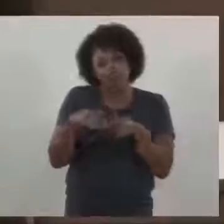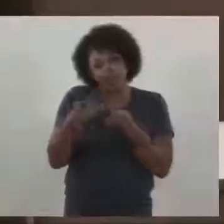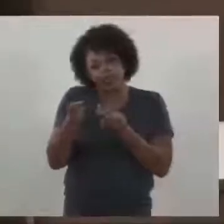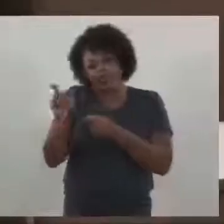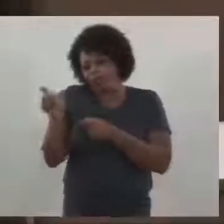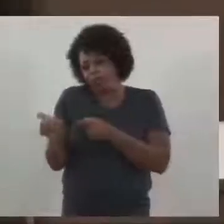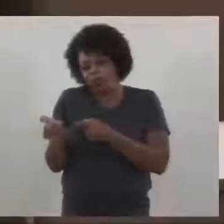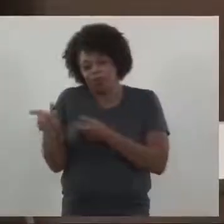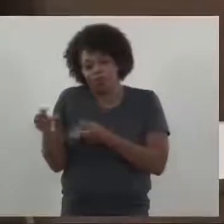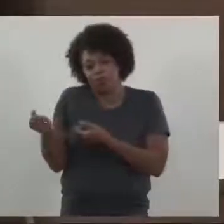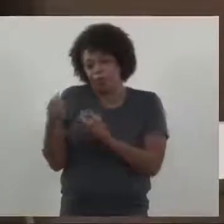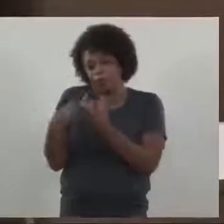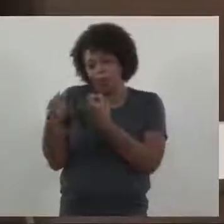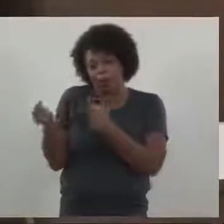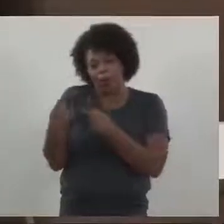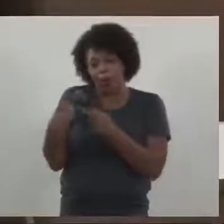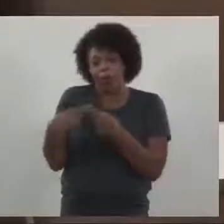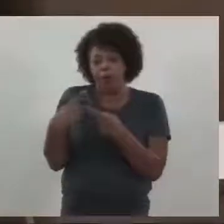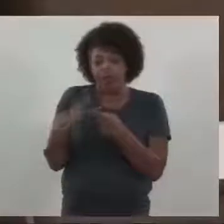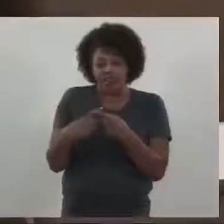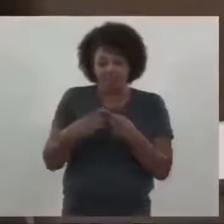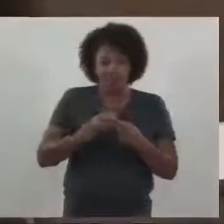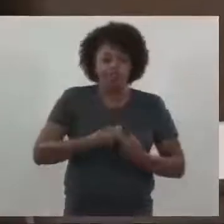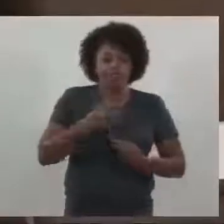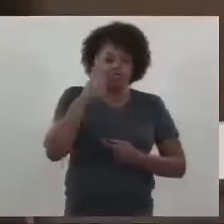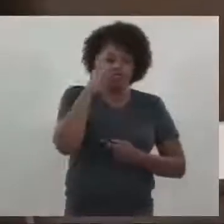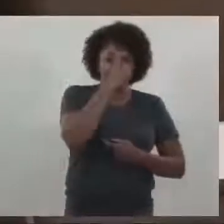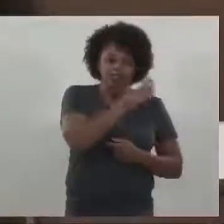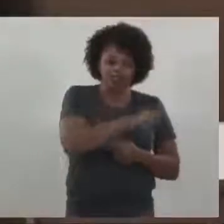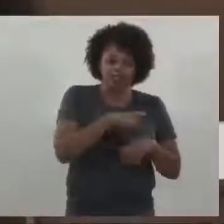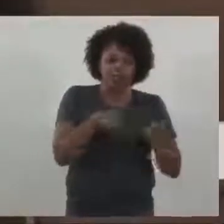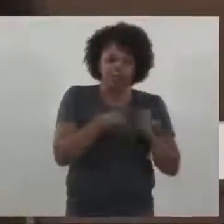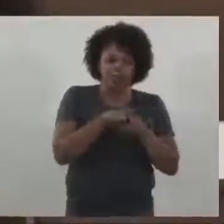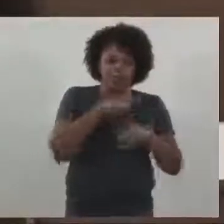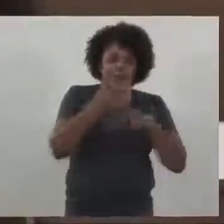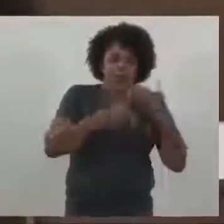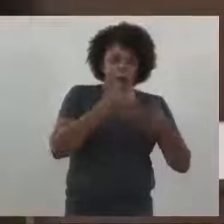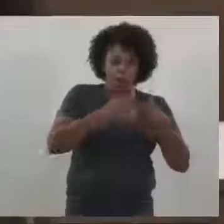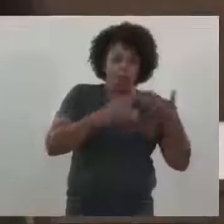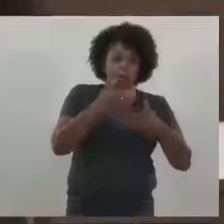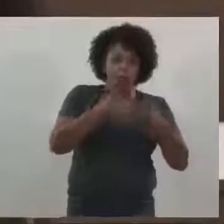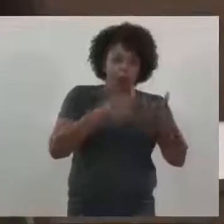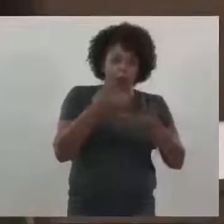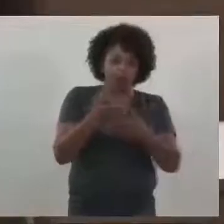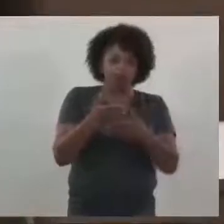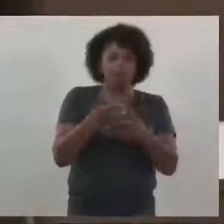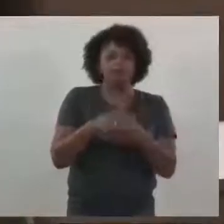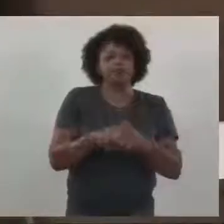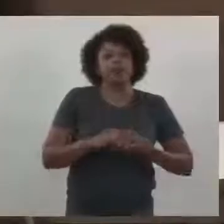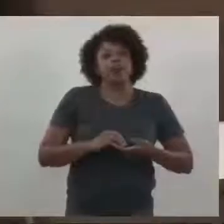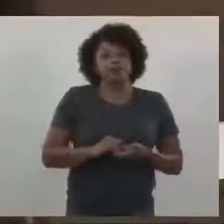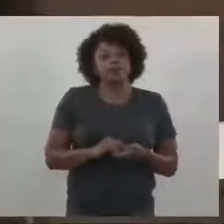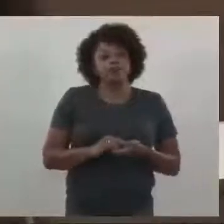aqui, porque cada dificuldade só me faz crescer e ir em frente.